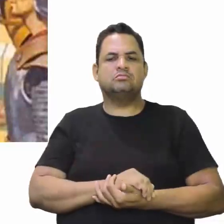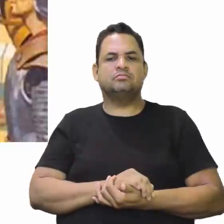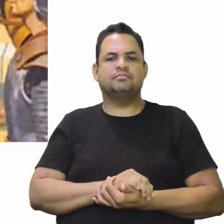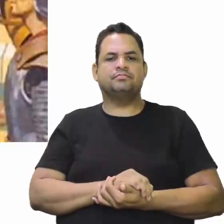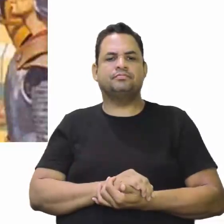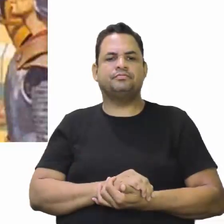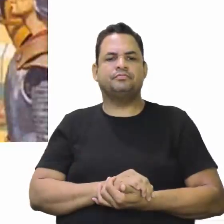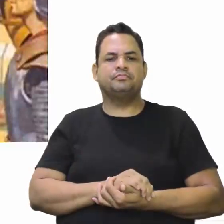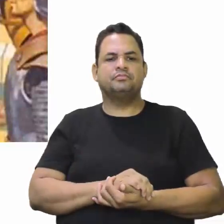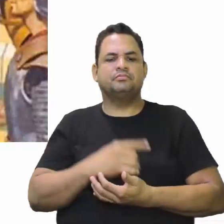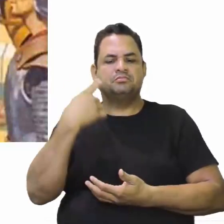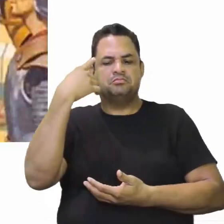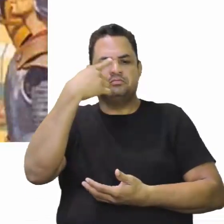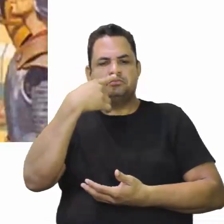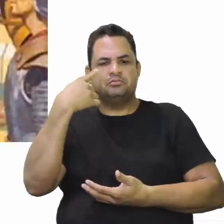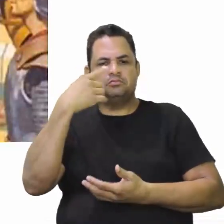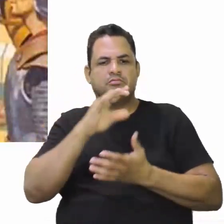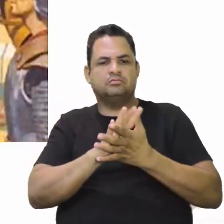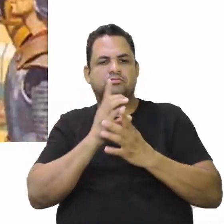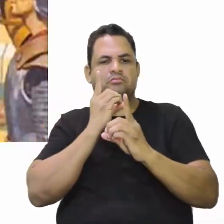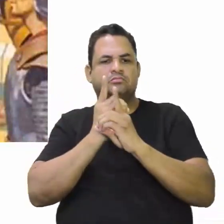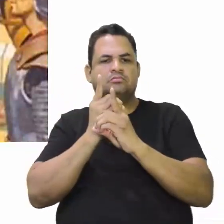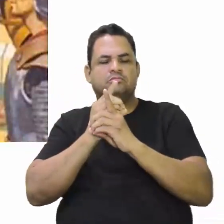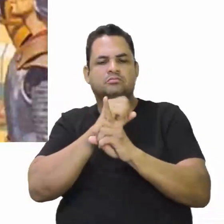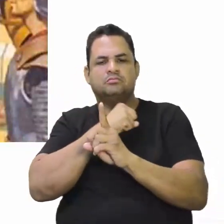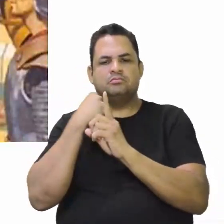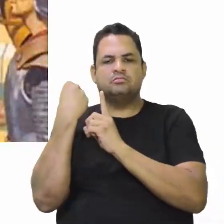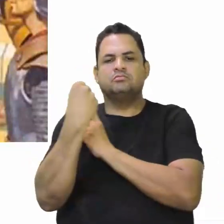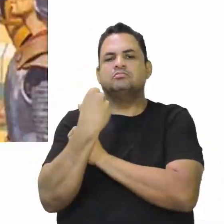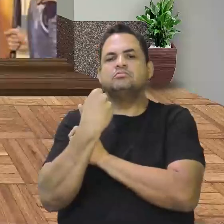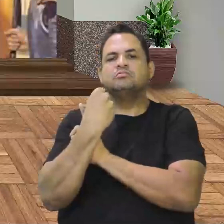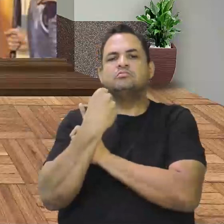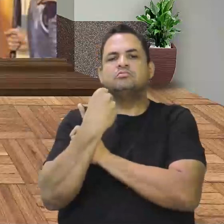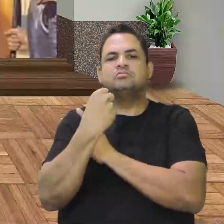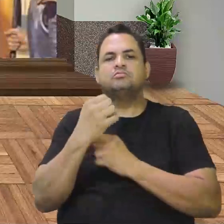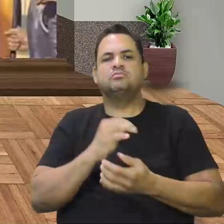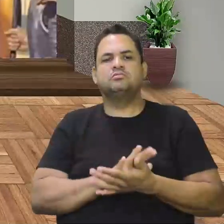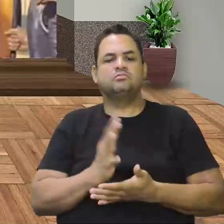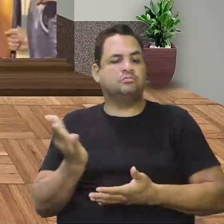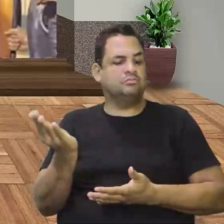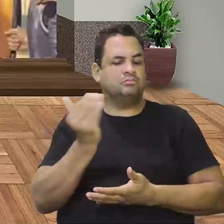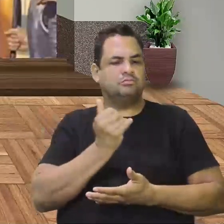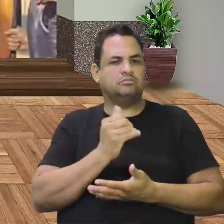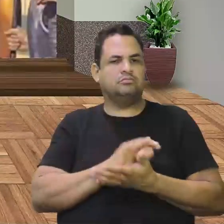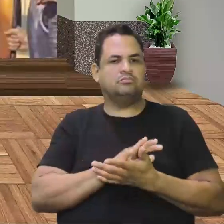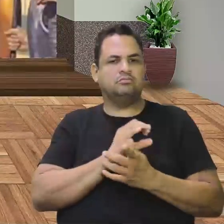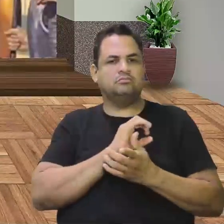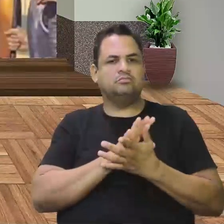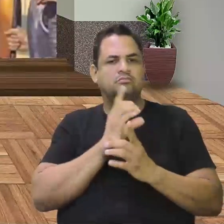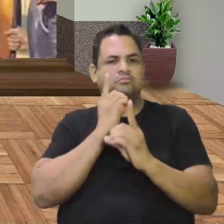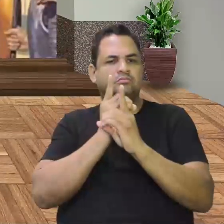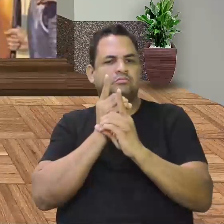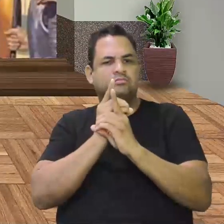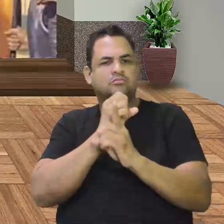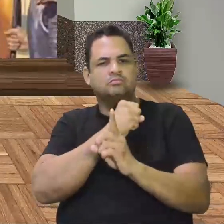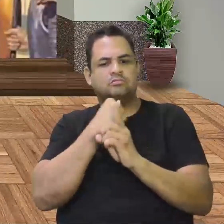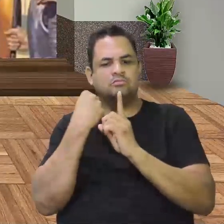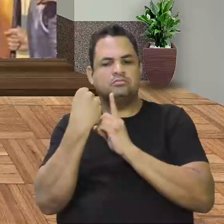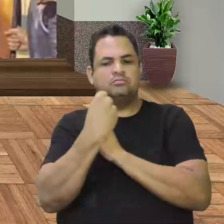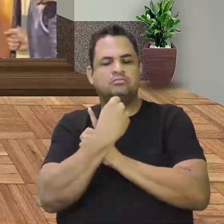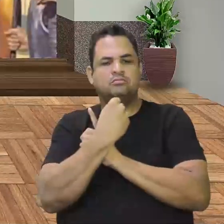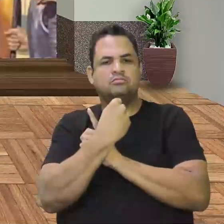Os espanhóis, eles vão encontrar uma sociedade. Vem aqui comigo, Anu. Eles encontram uma sociedade